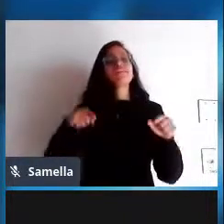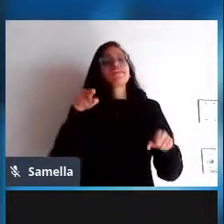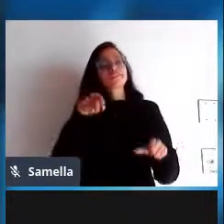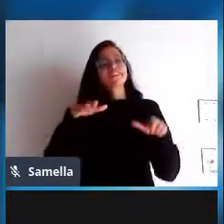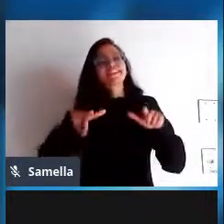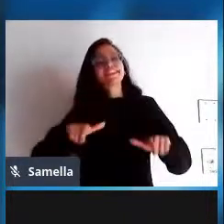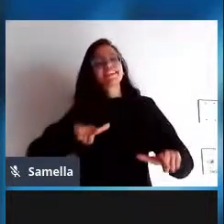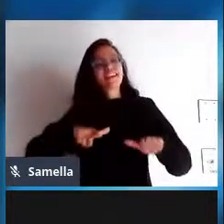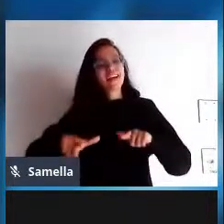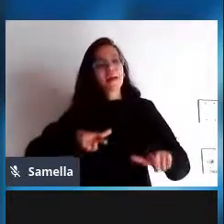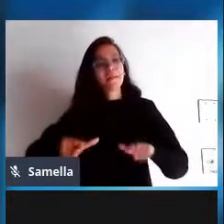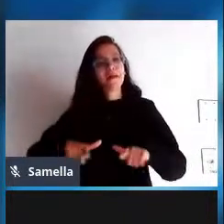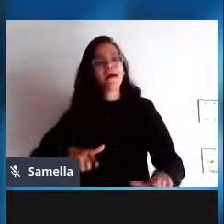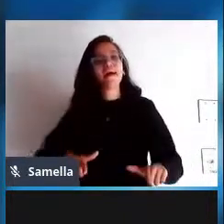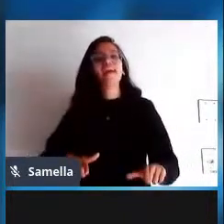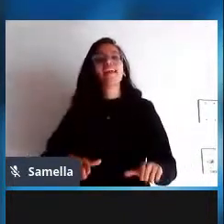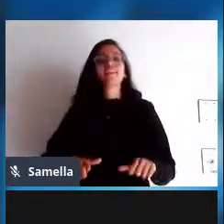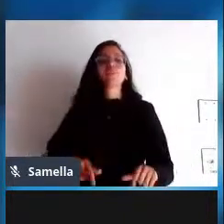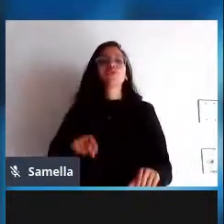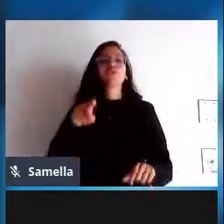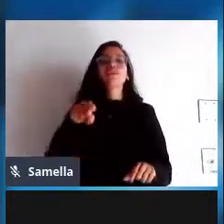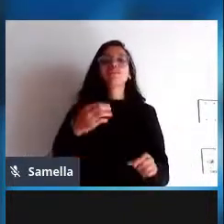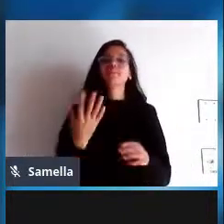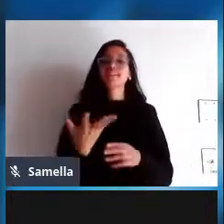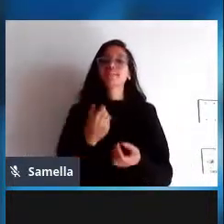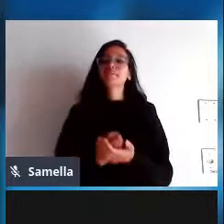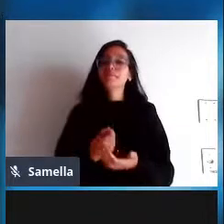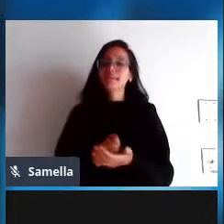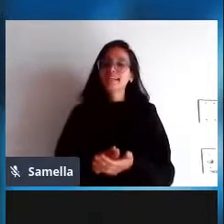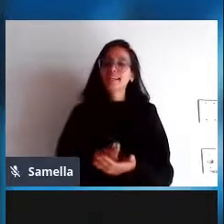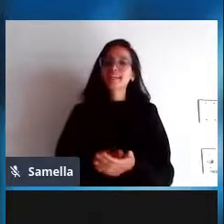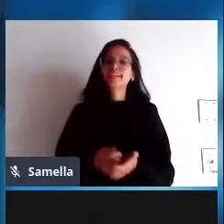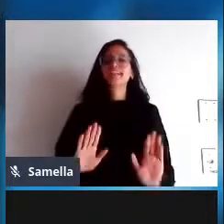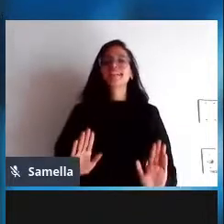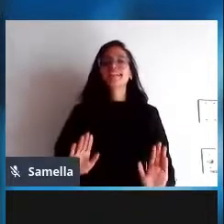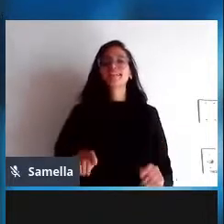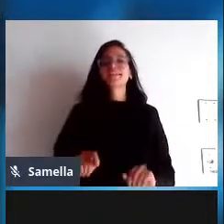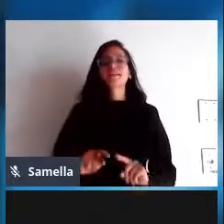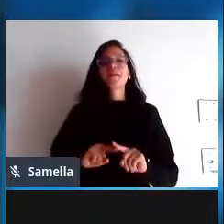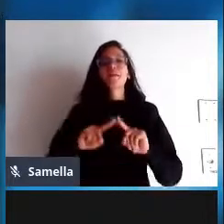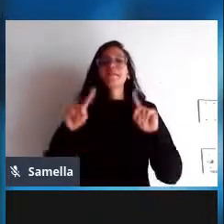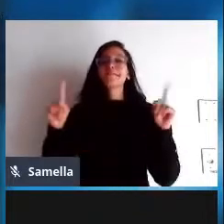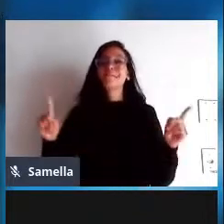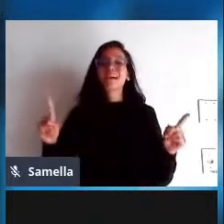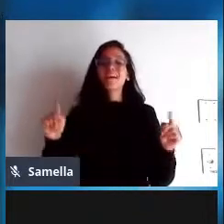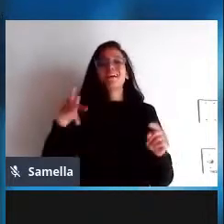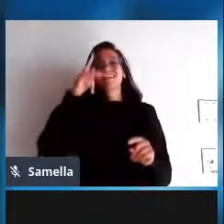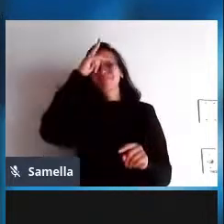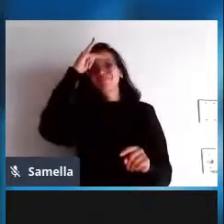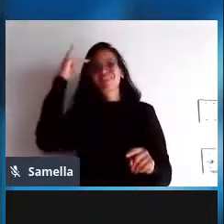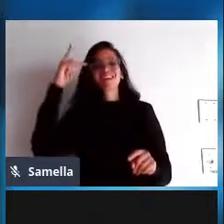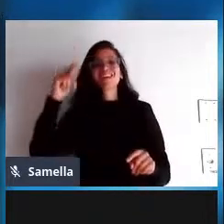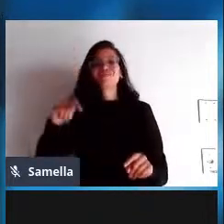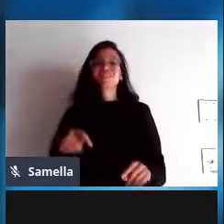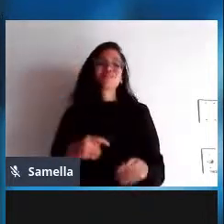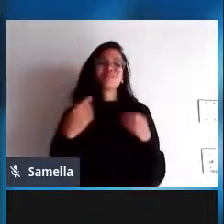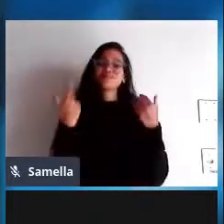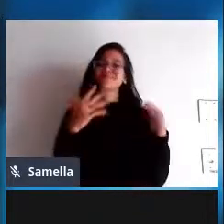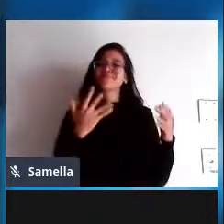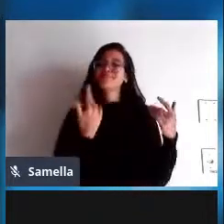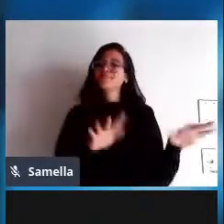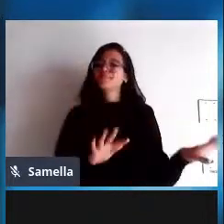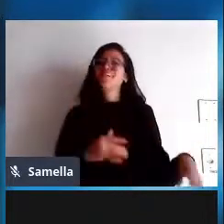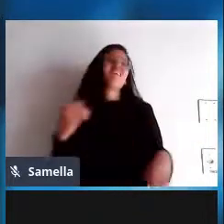pode até se beneficiar de uma coisa ou outra você dá os seus dois centavos mas você não é percebido pela